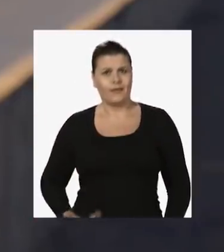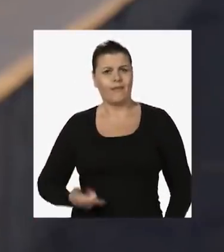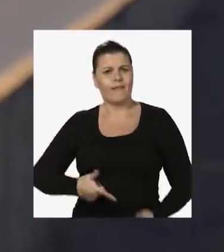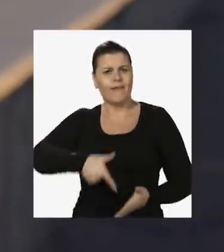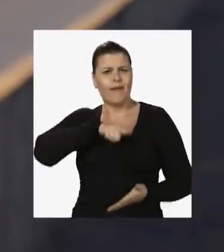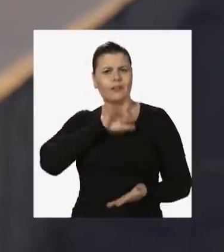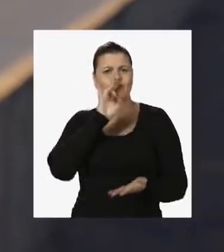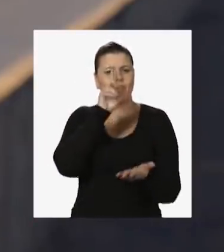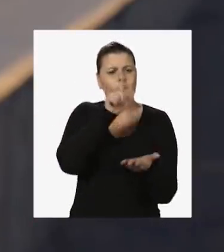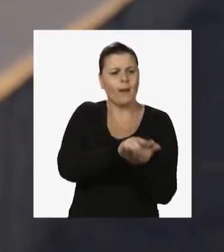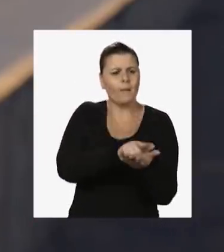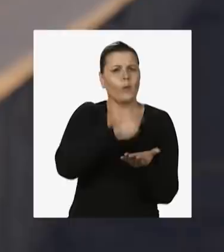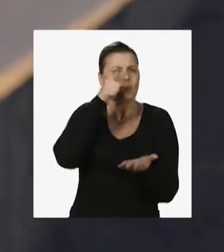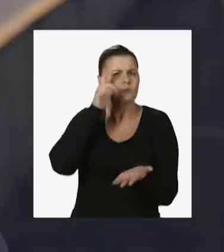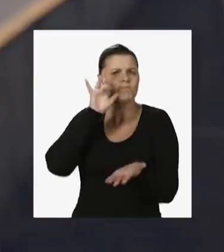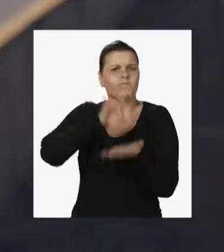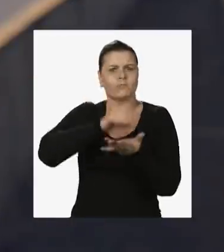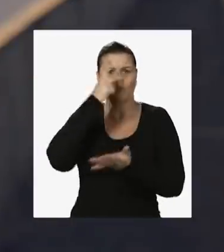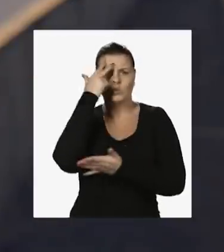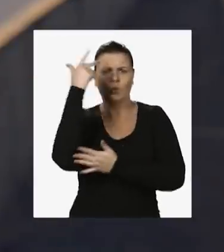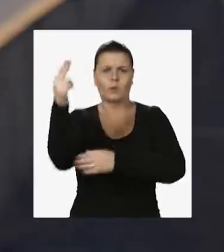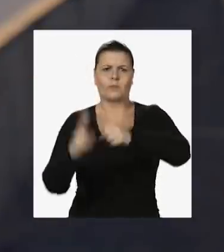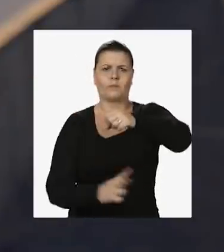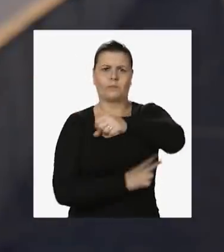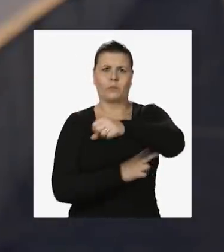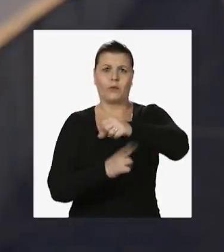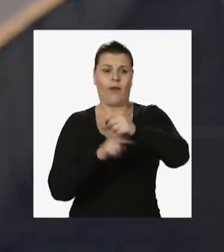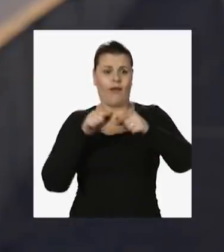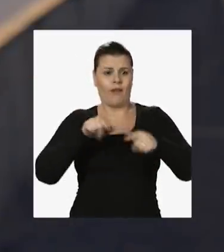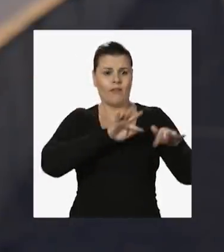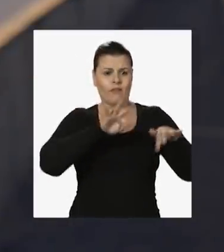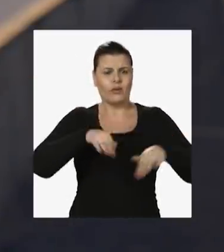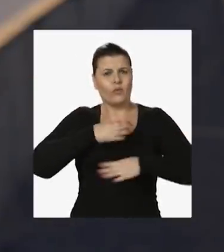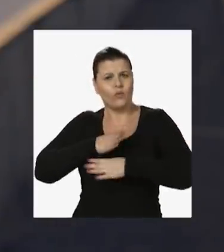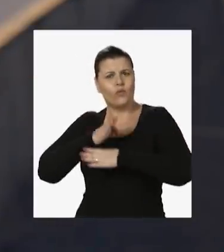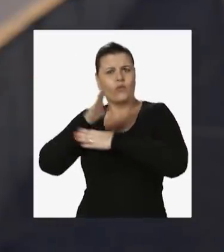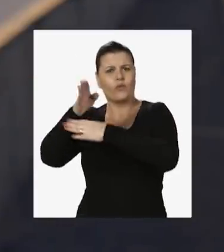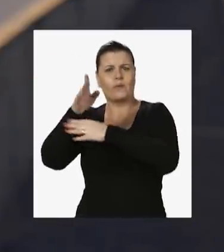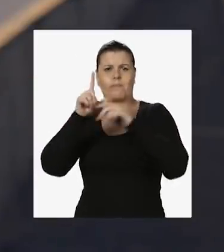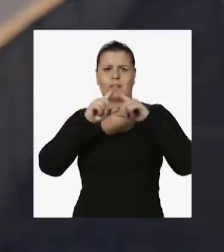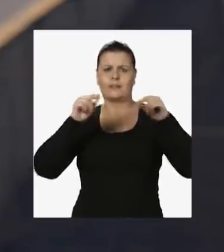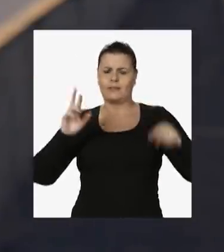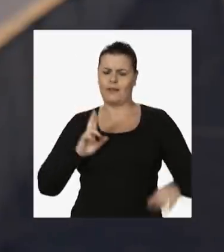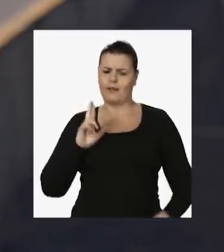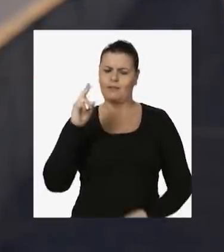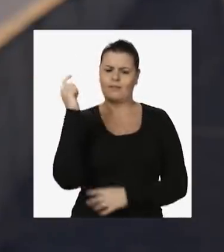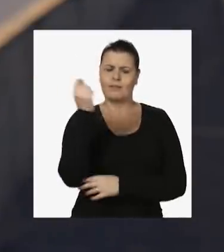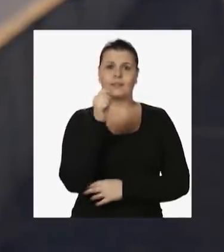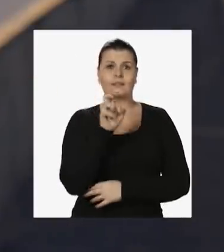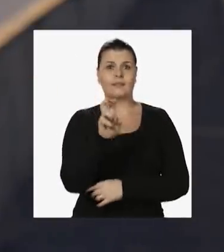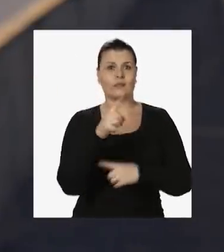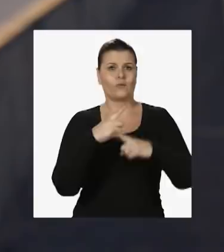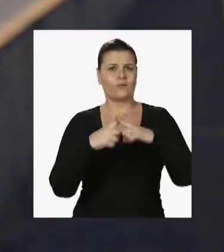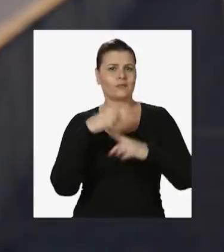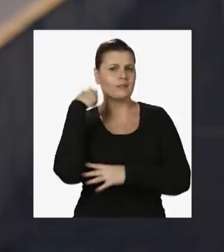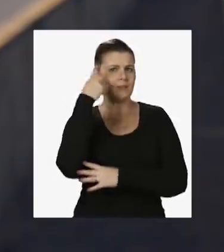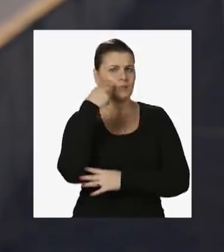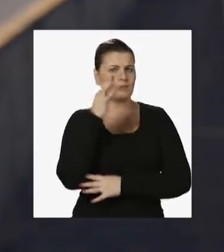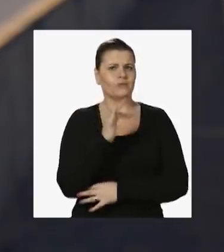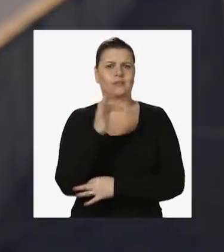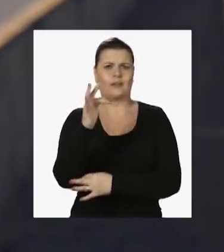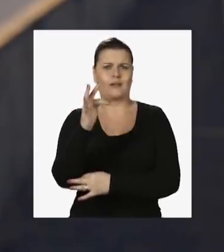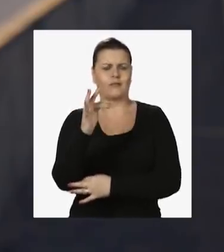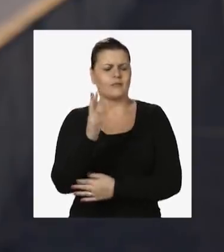papel o sonho da ponte internacional. Daqui fui para Brasília, representar o Rio Grande por cinco mandatos como deputado